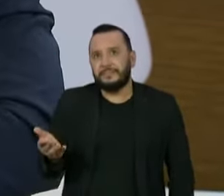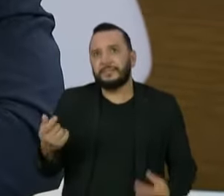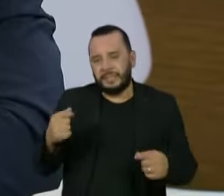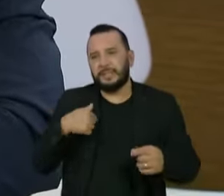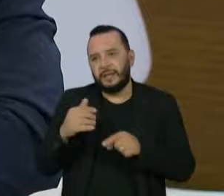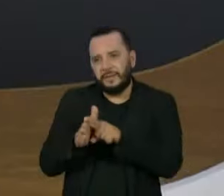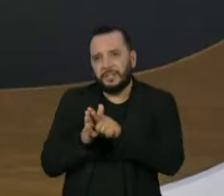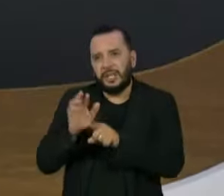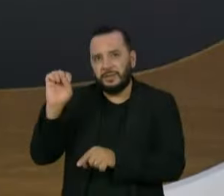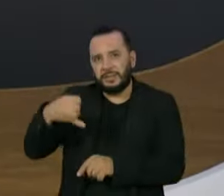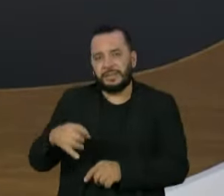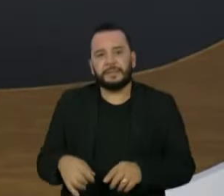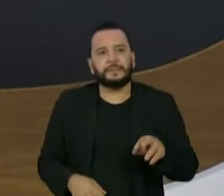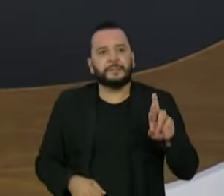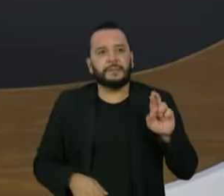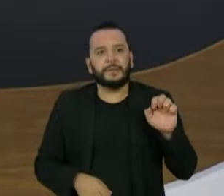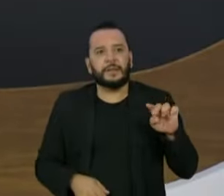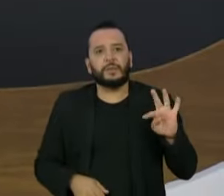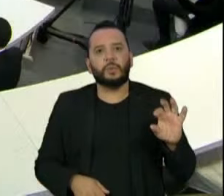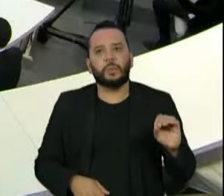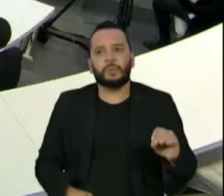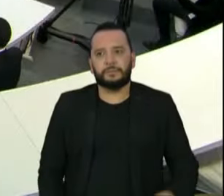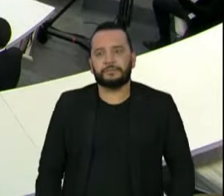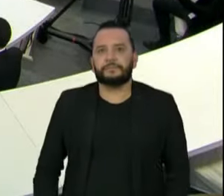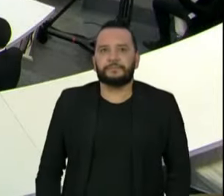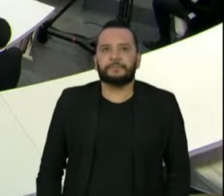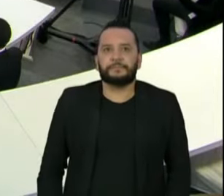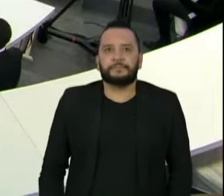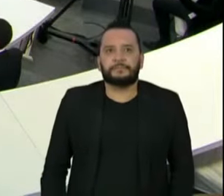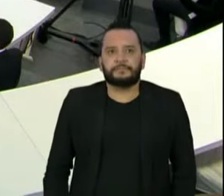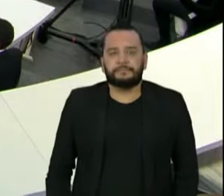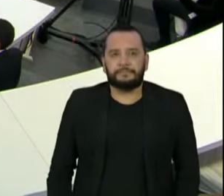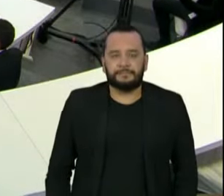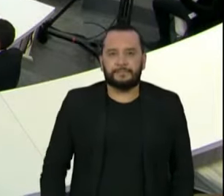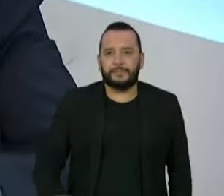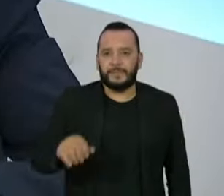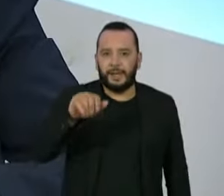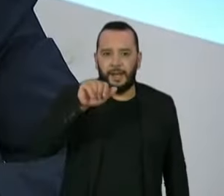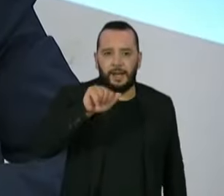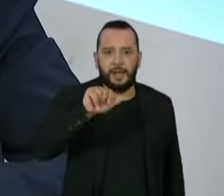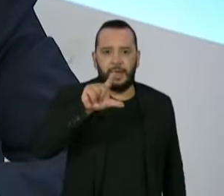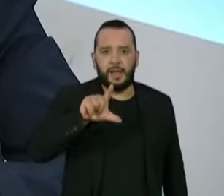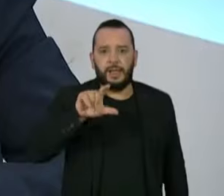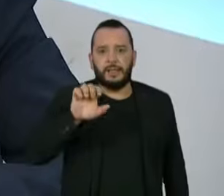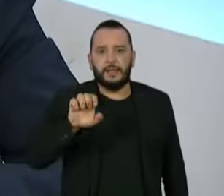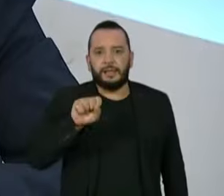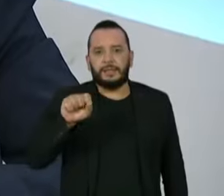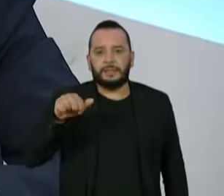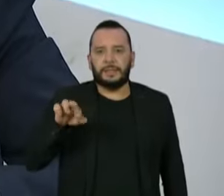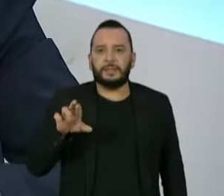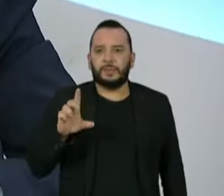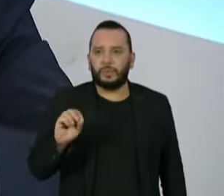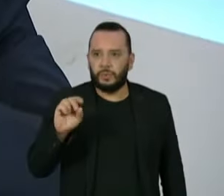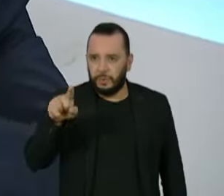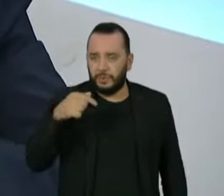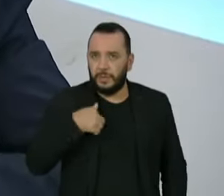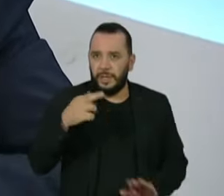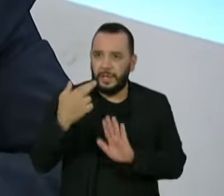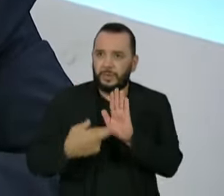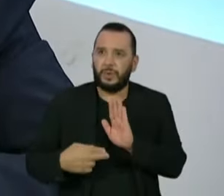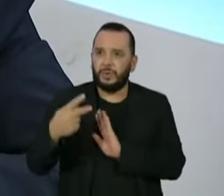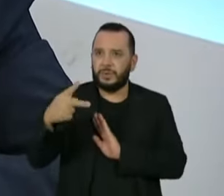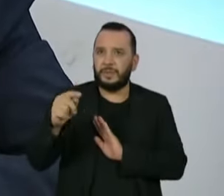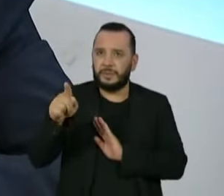ser indiciado. Renato, para a última do bloco. Para o senador Alessandro, ainda falando sobre o relatório do senhor, o senhor